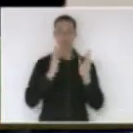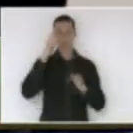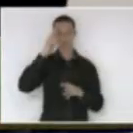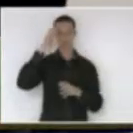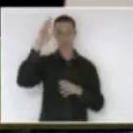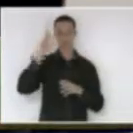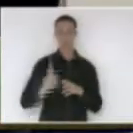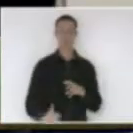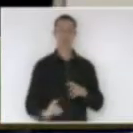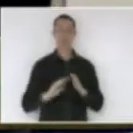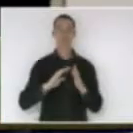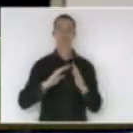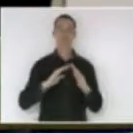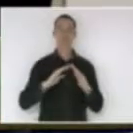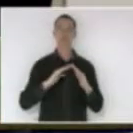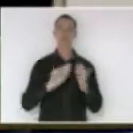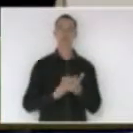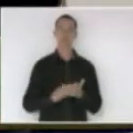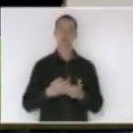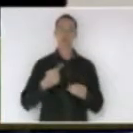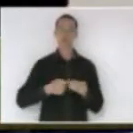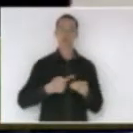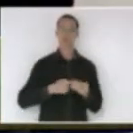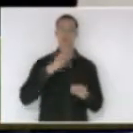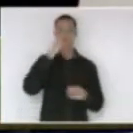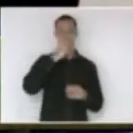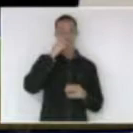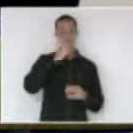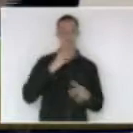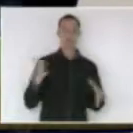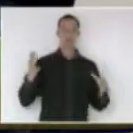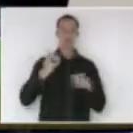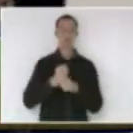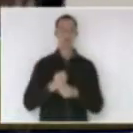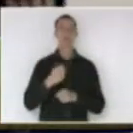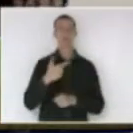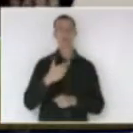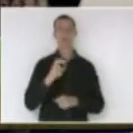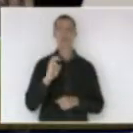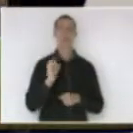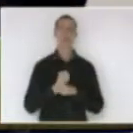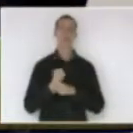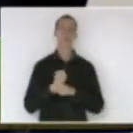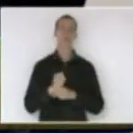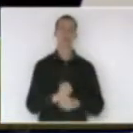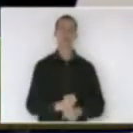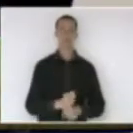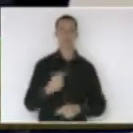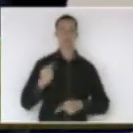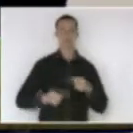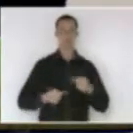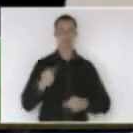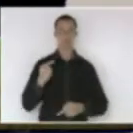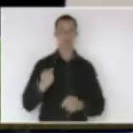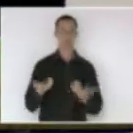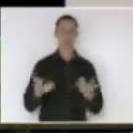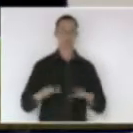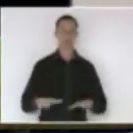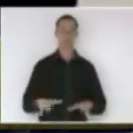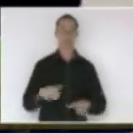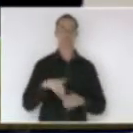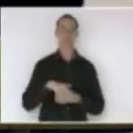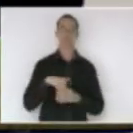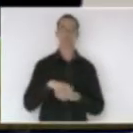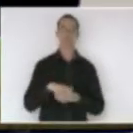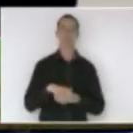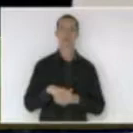modelo do município de Palhoça pelos 25 anos de fundação em discussão não haveram o que queira discutir